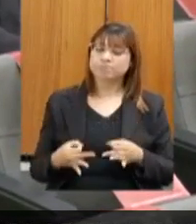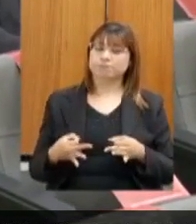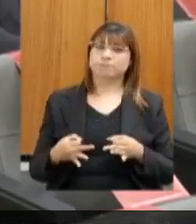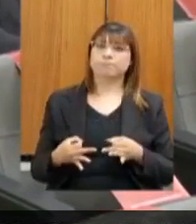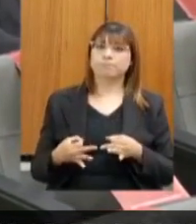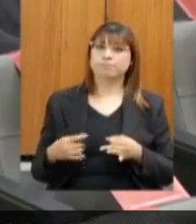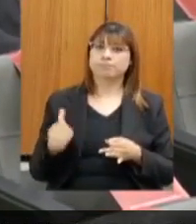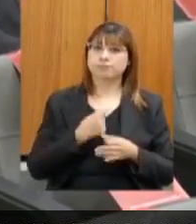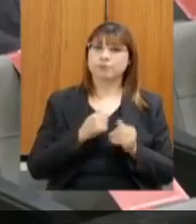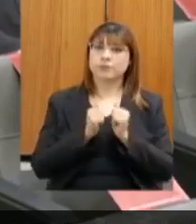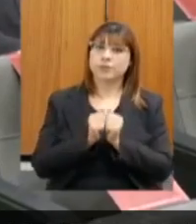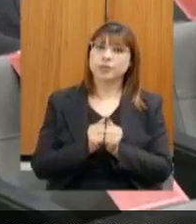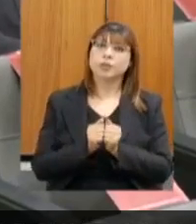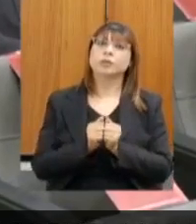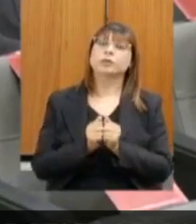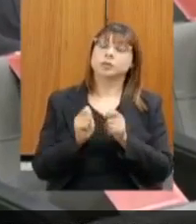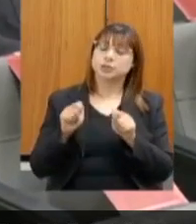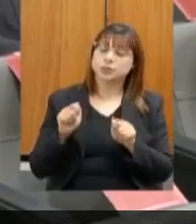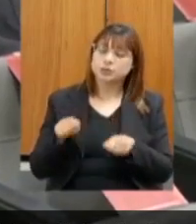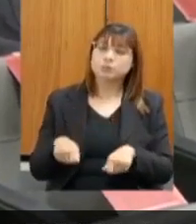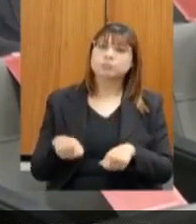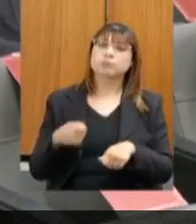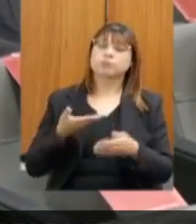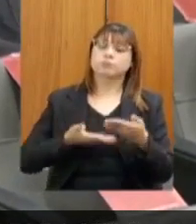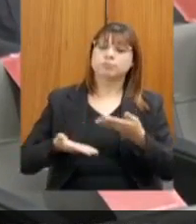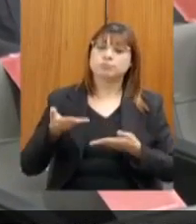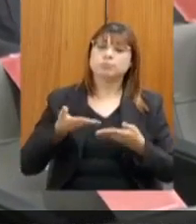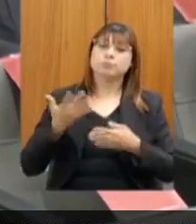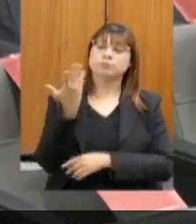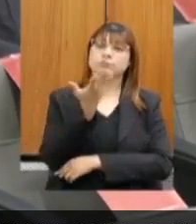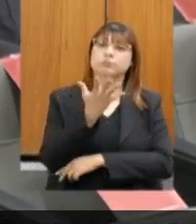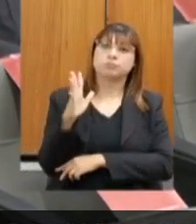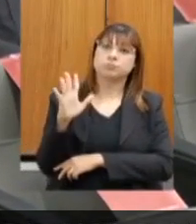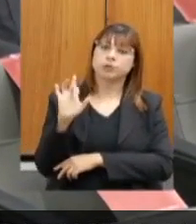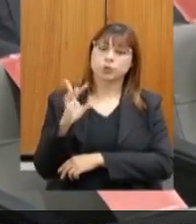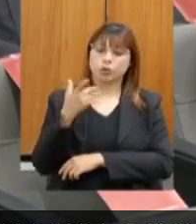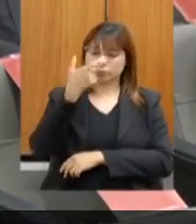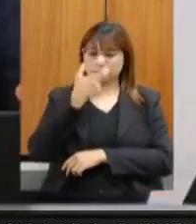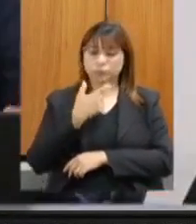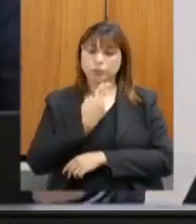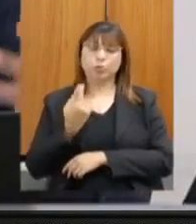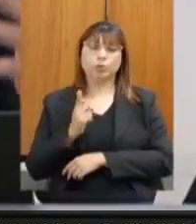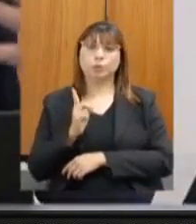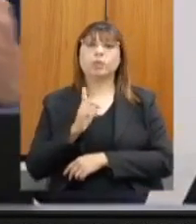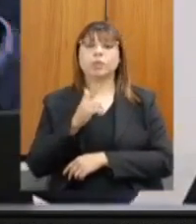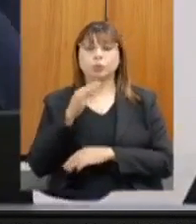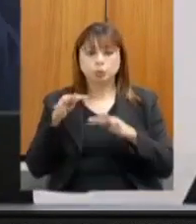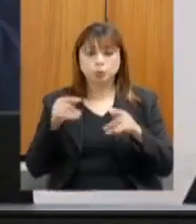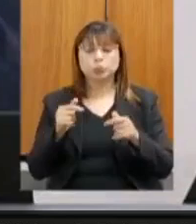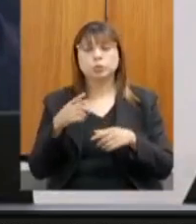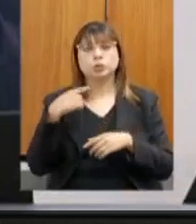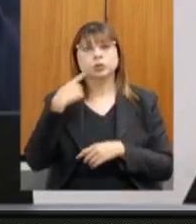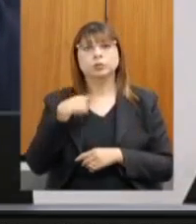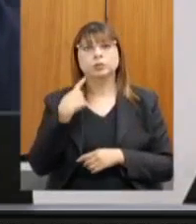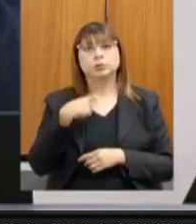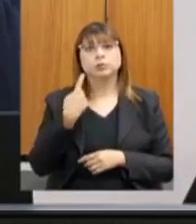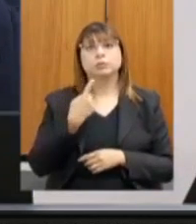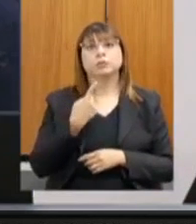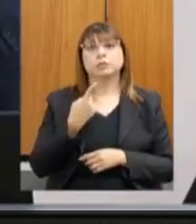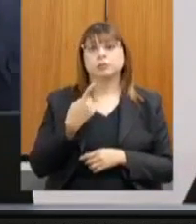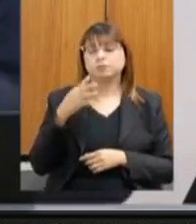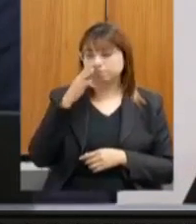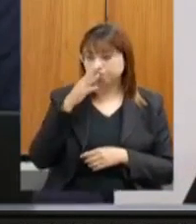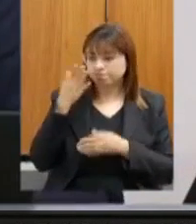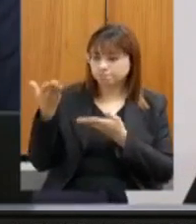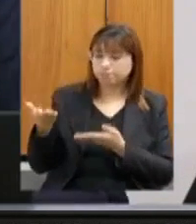juntos nós podemos fazer muito pelo meio ambiente. Eu falo isso não só em meu nome, todas as pessoas, todos os deputados a consideram muito.